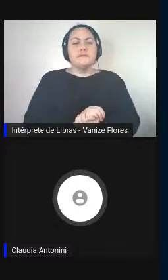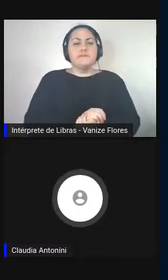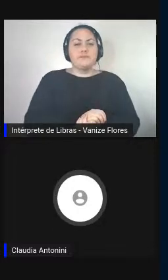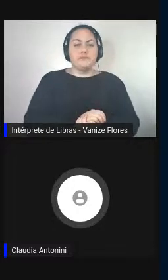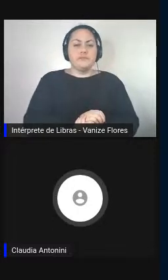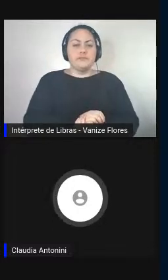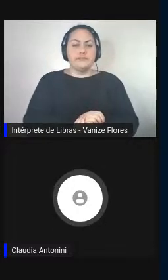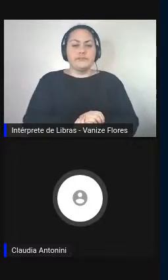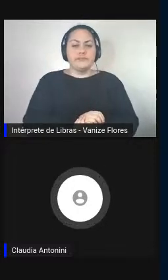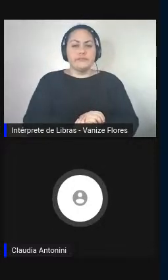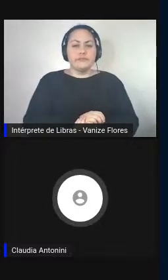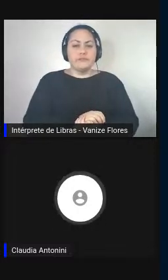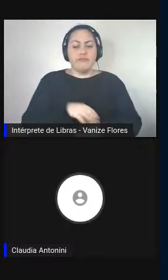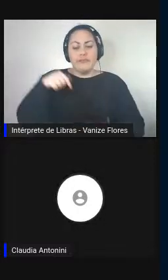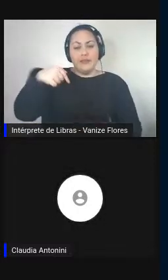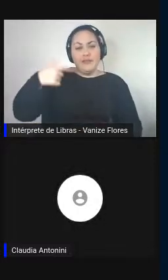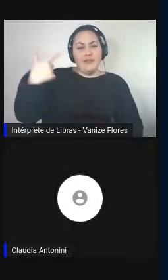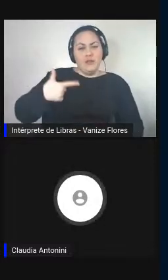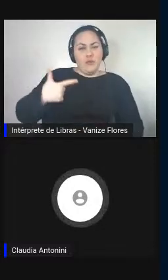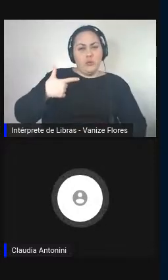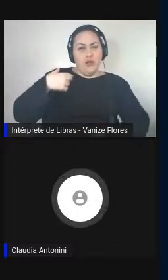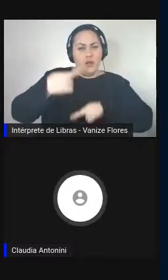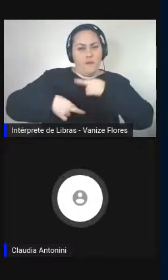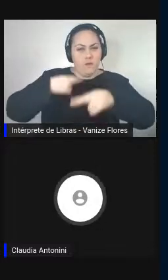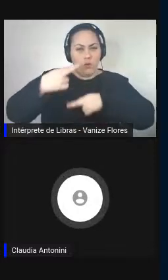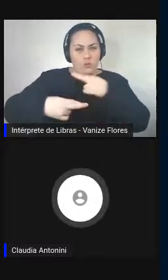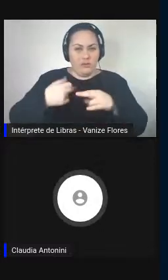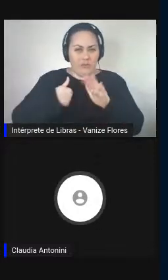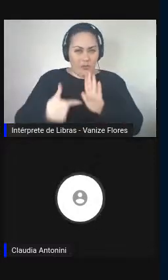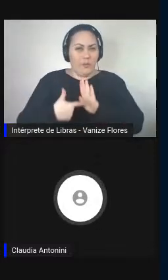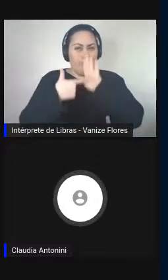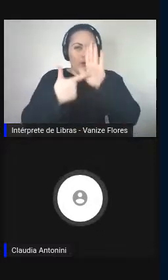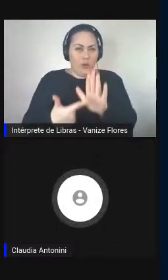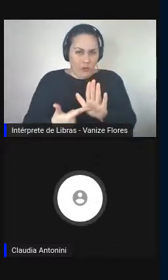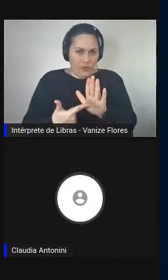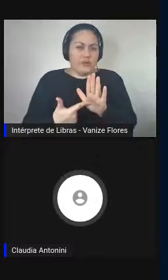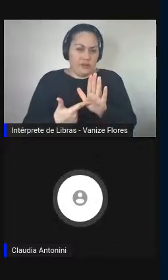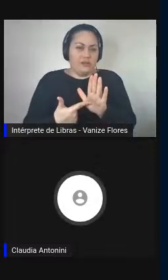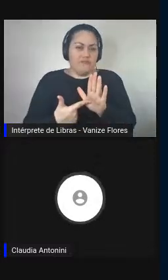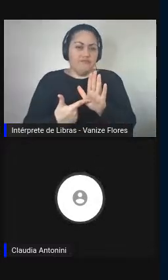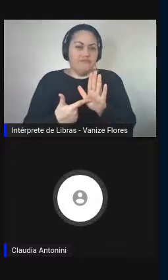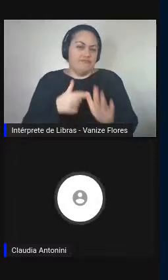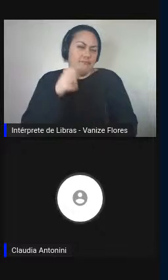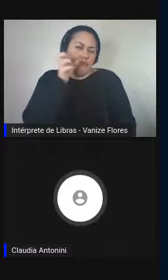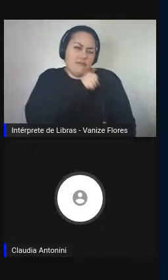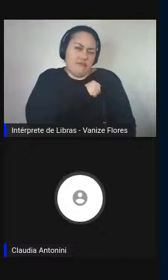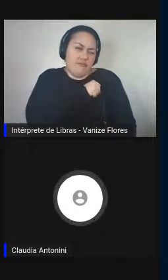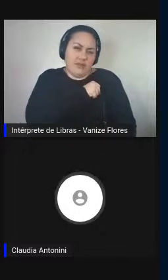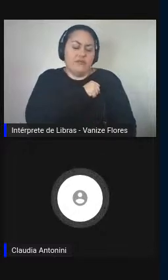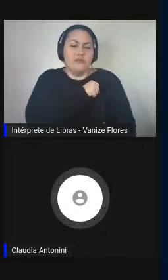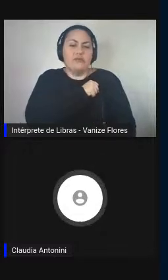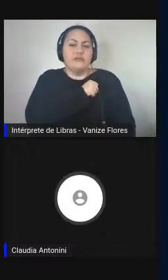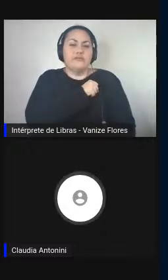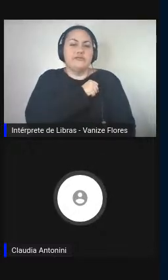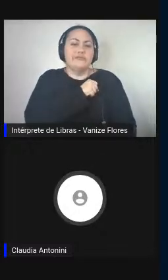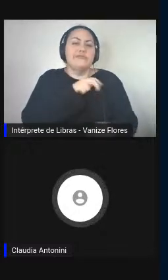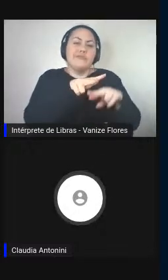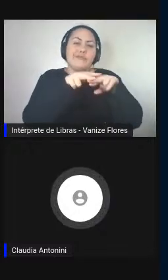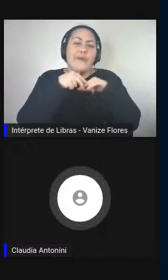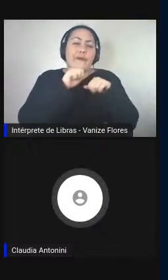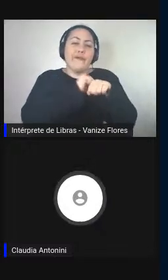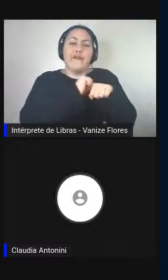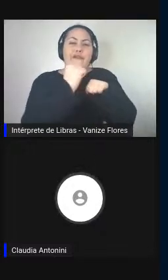segunda revolução, trazida também de forma muito rápida pela cruze do Covid, que